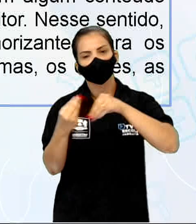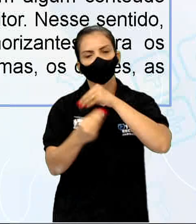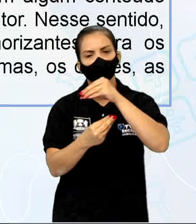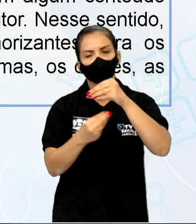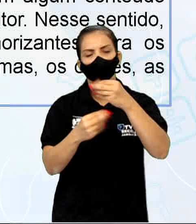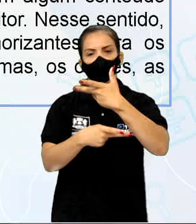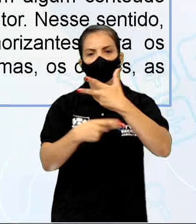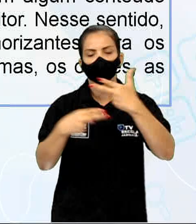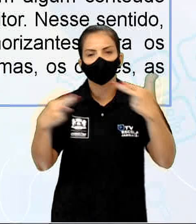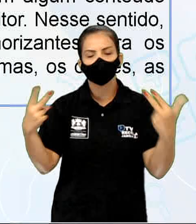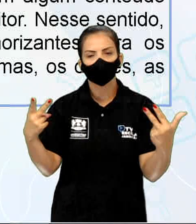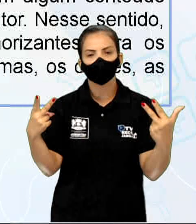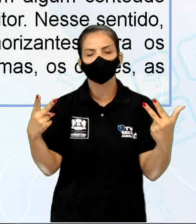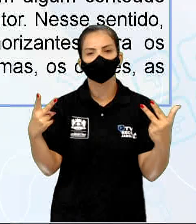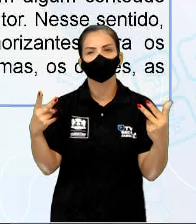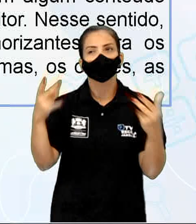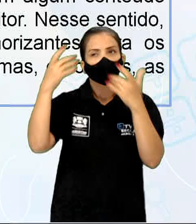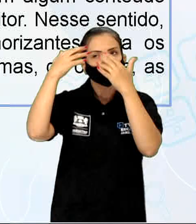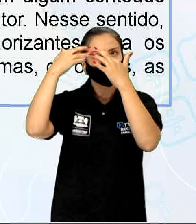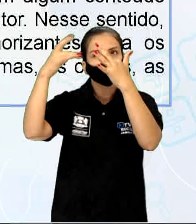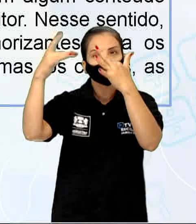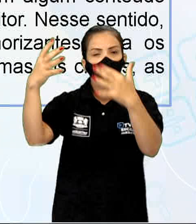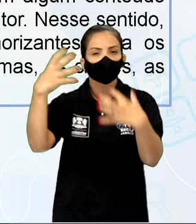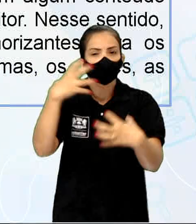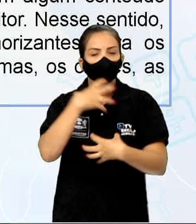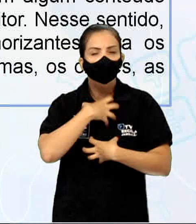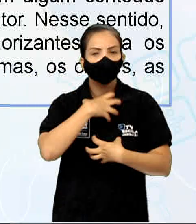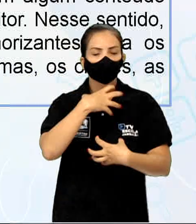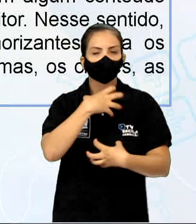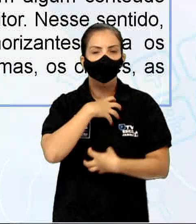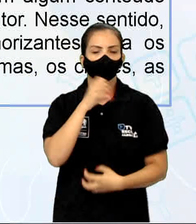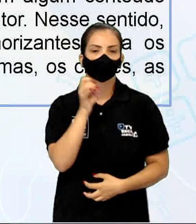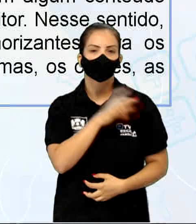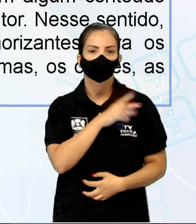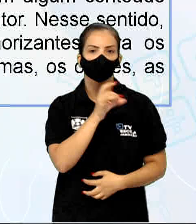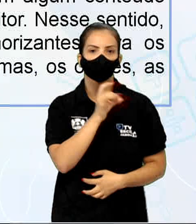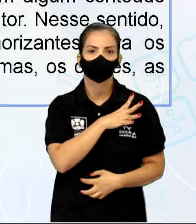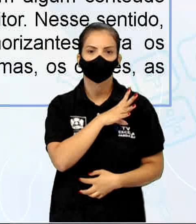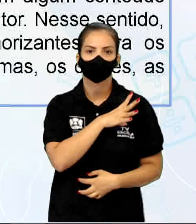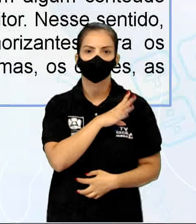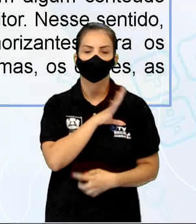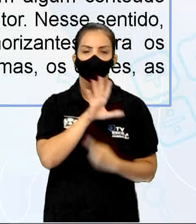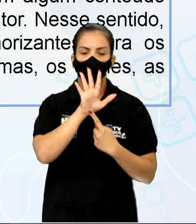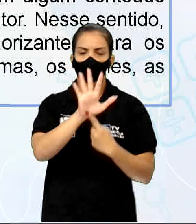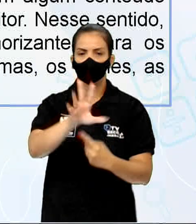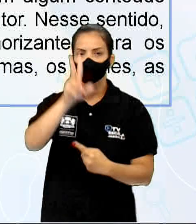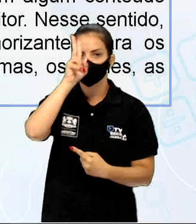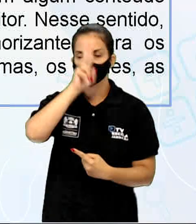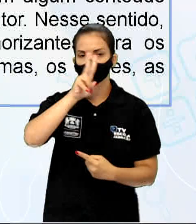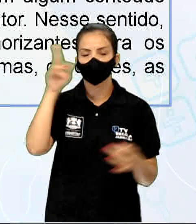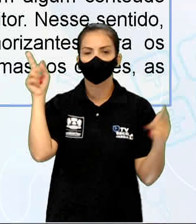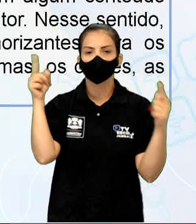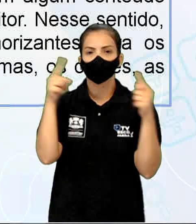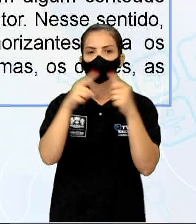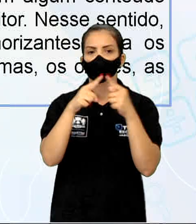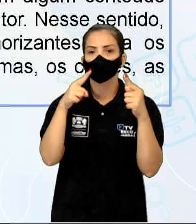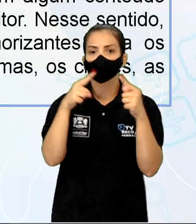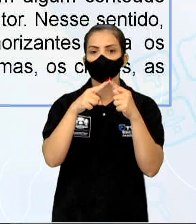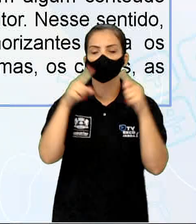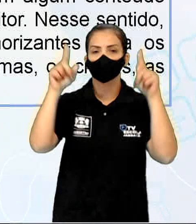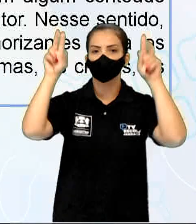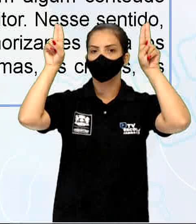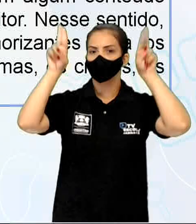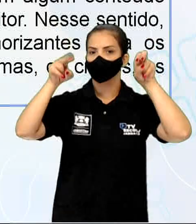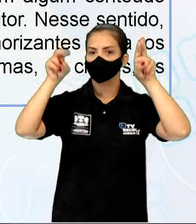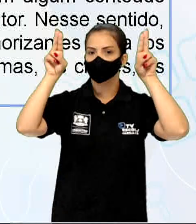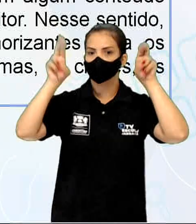Que visa provocar sentimentos de medo no leitor. Nesse sentido, apresenta histórias vinculadas às temáticas